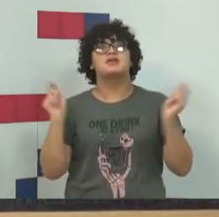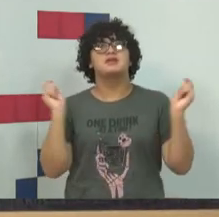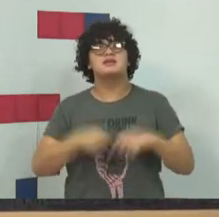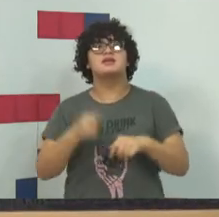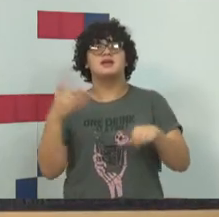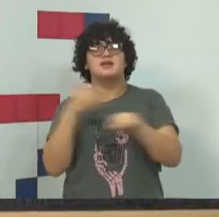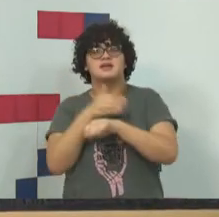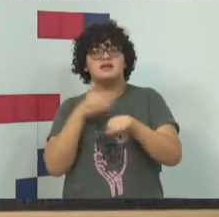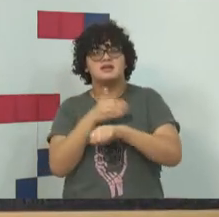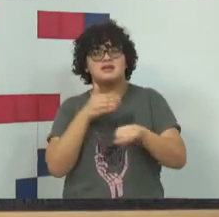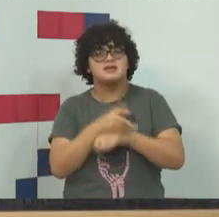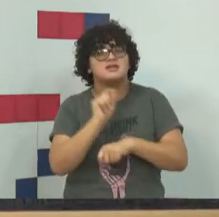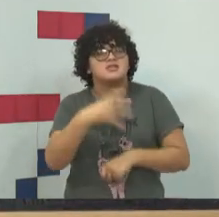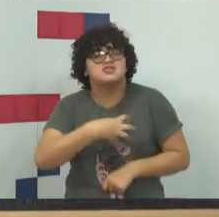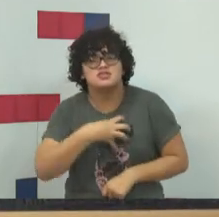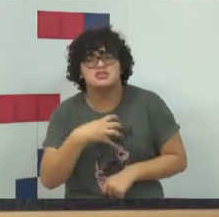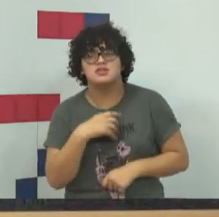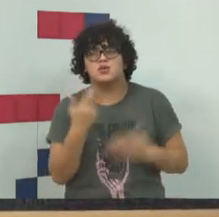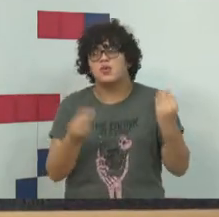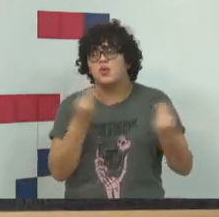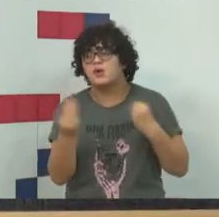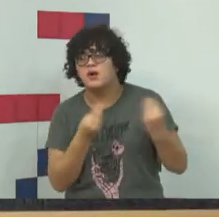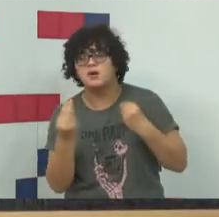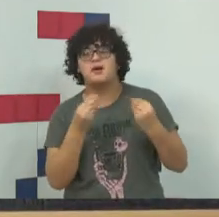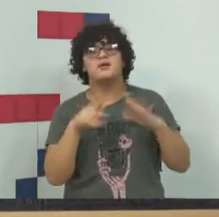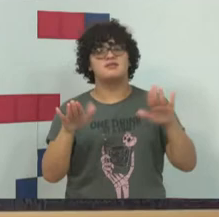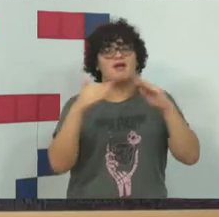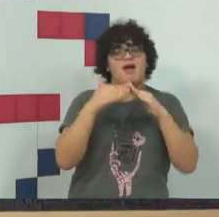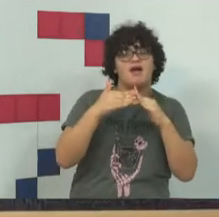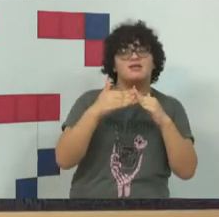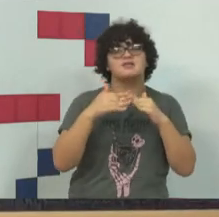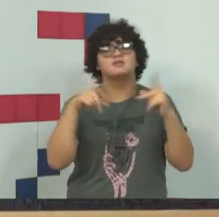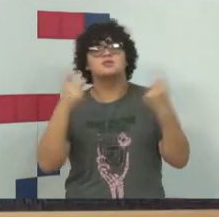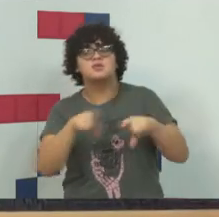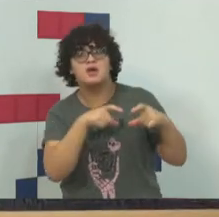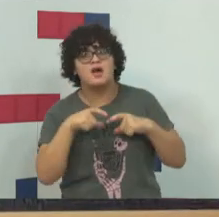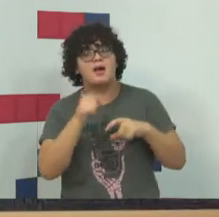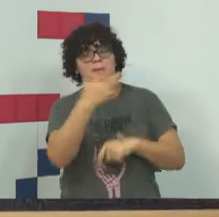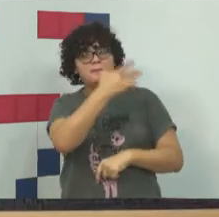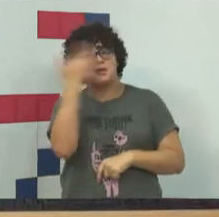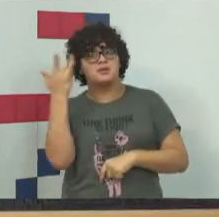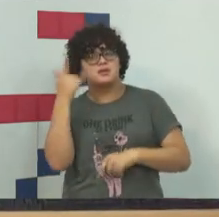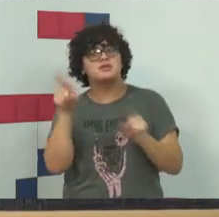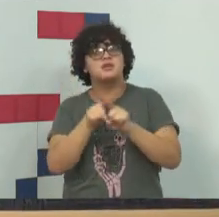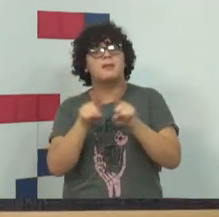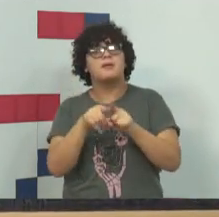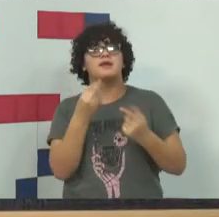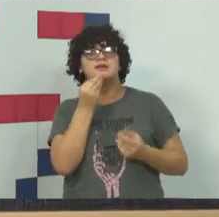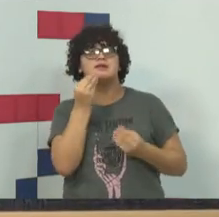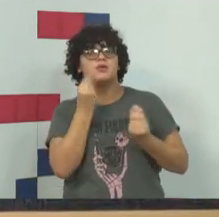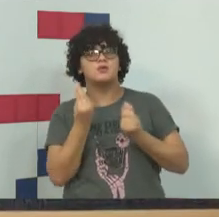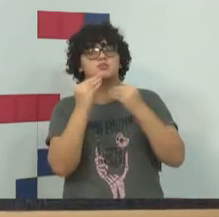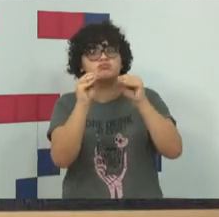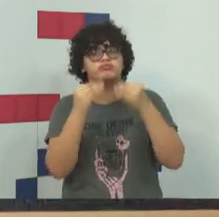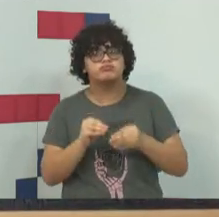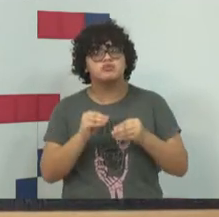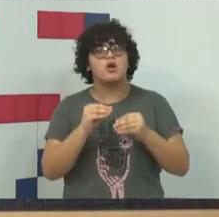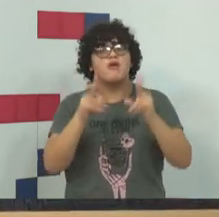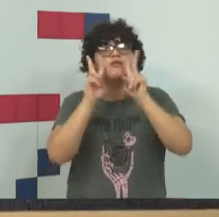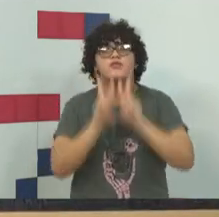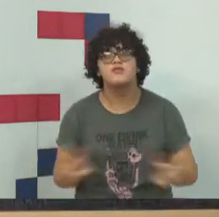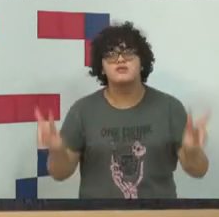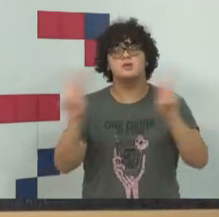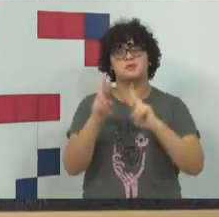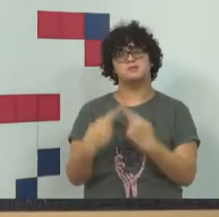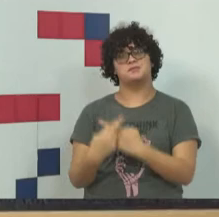entrar de uma forma ou de outra na casa, no coração dessas pessoas e tentar colocar um pouco dessa visão da